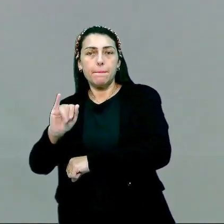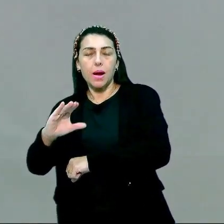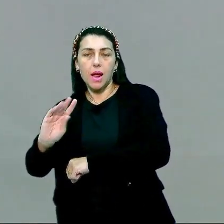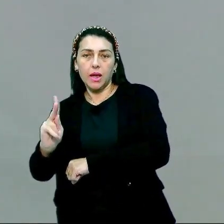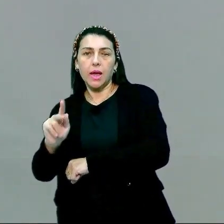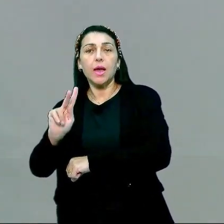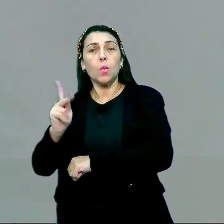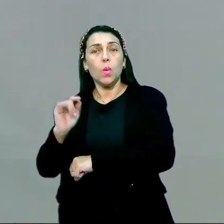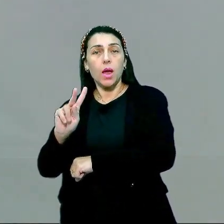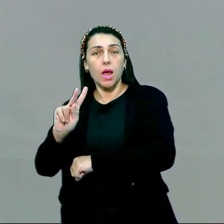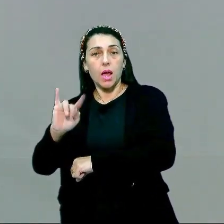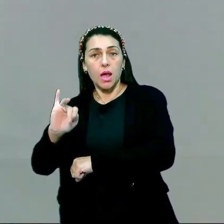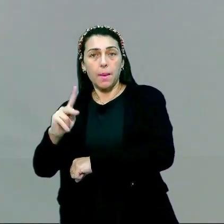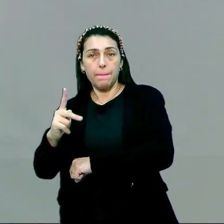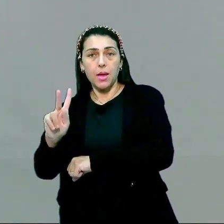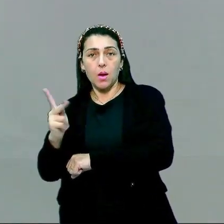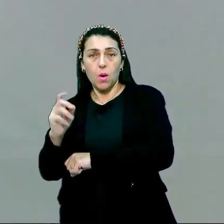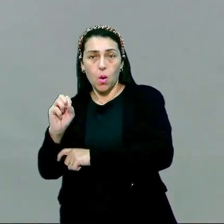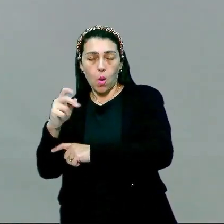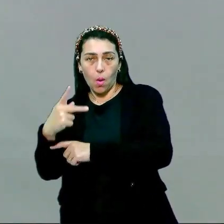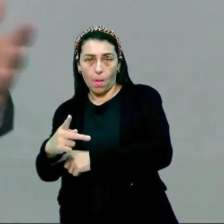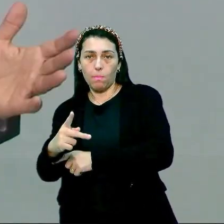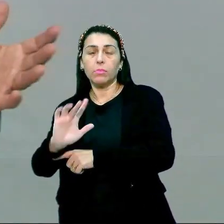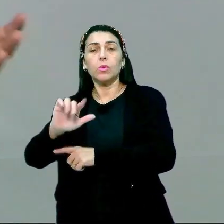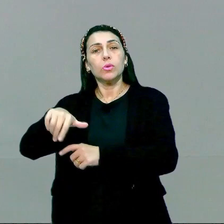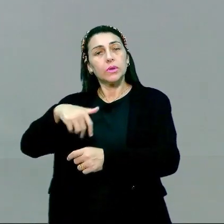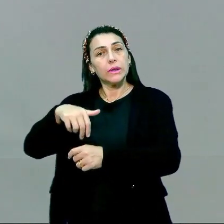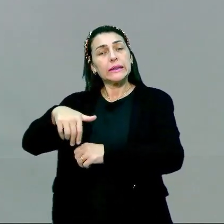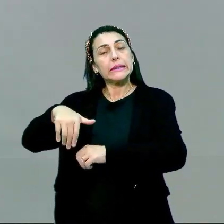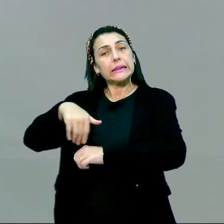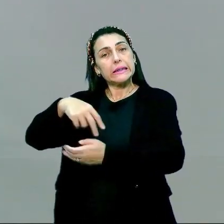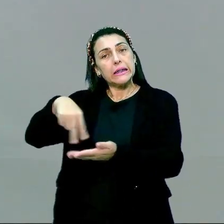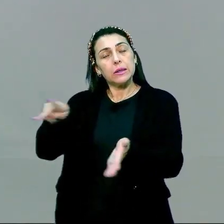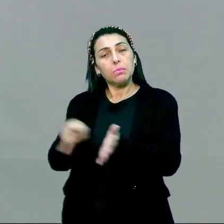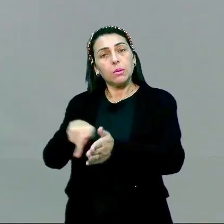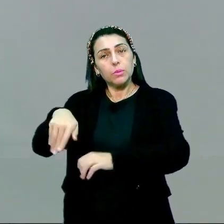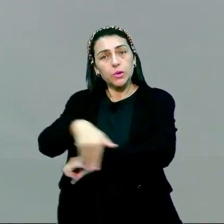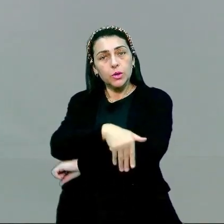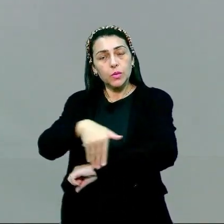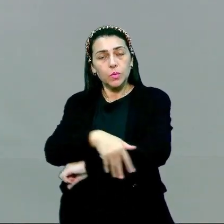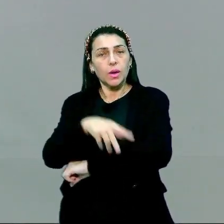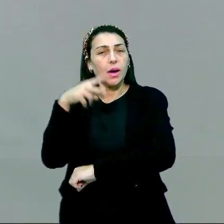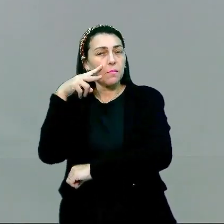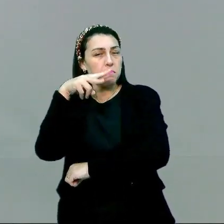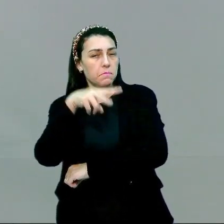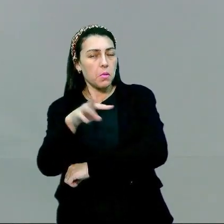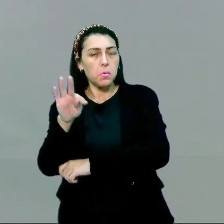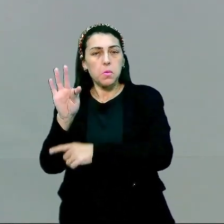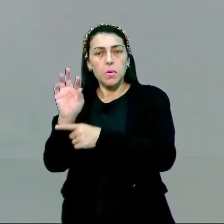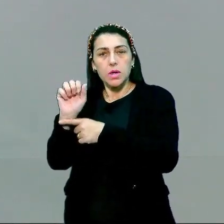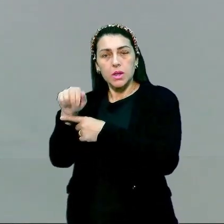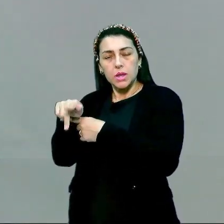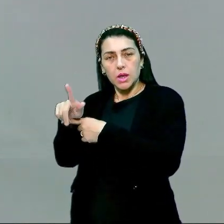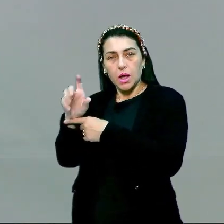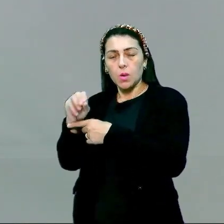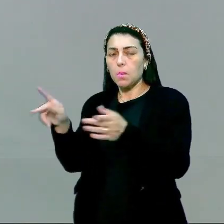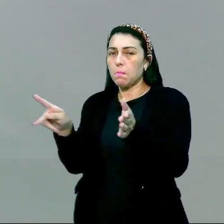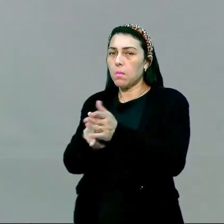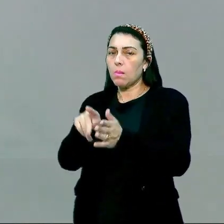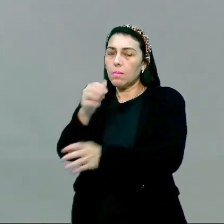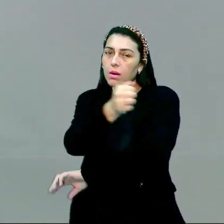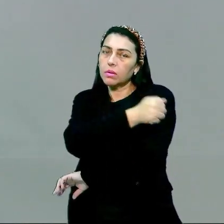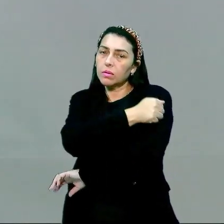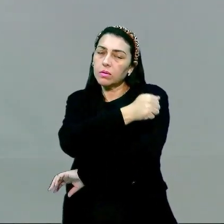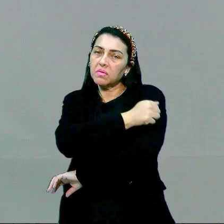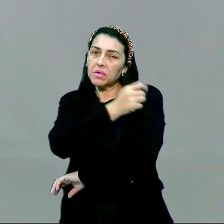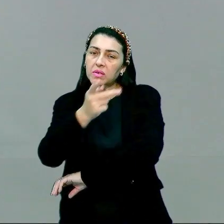né, o hip hop, outros estilos aí, street, dança de rua, né? Então, eles veem o tango, né, como os próprios alunos ali